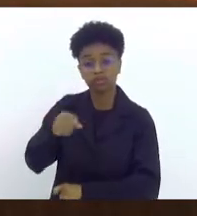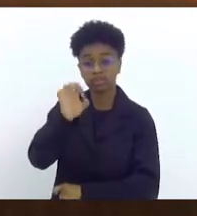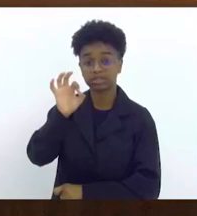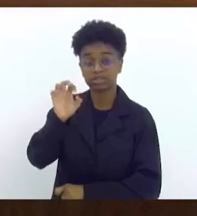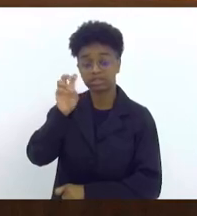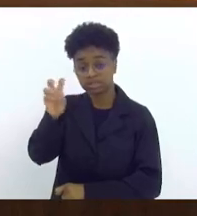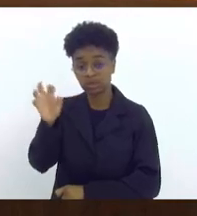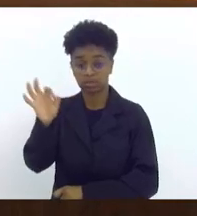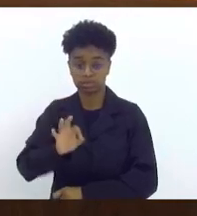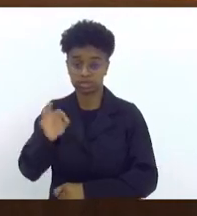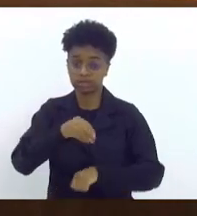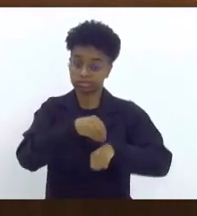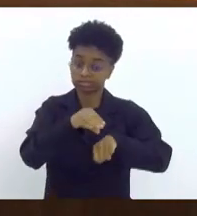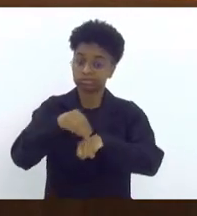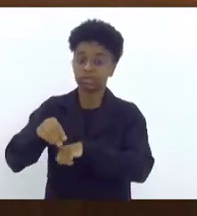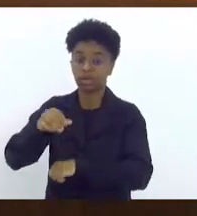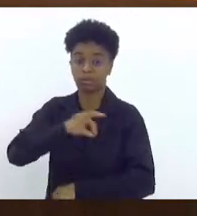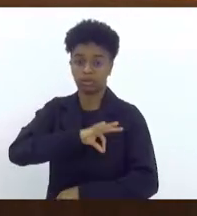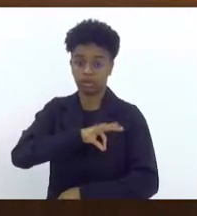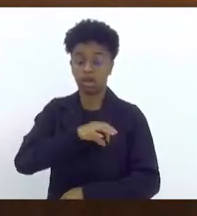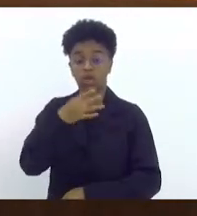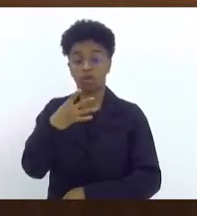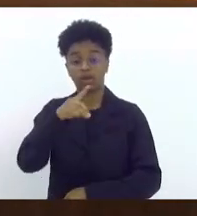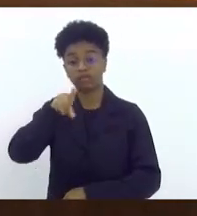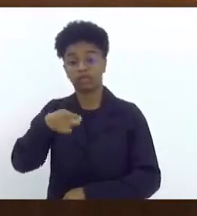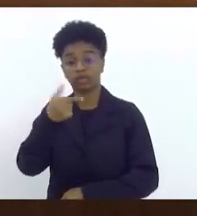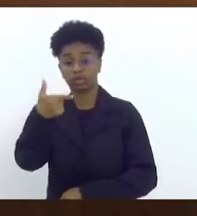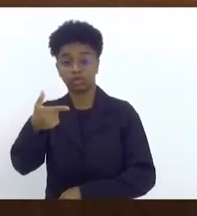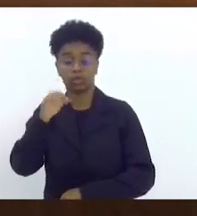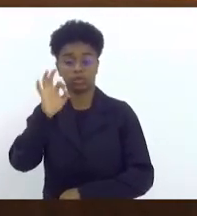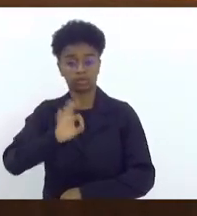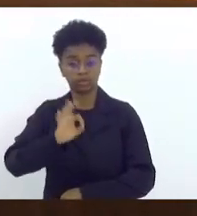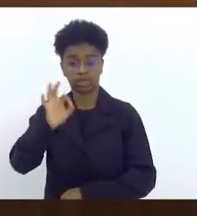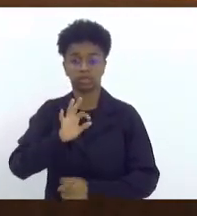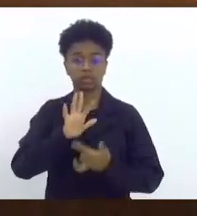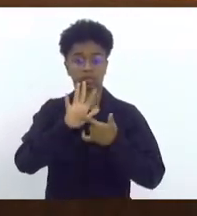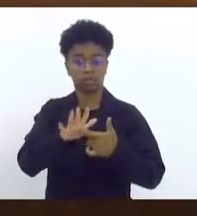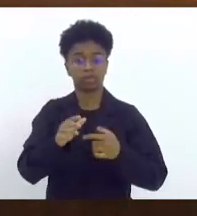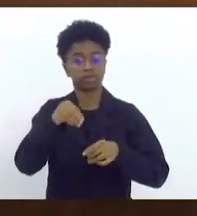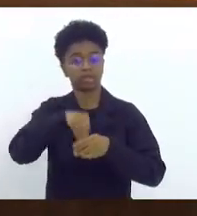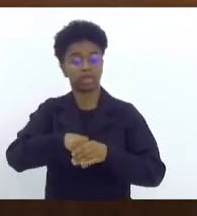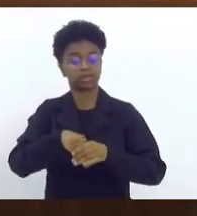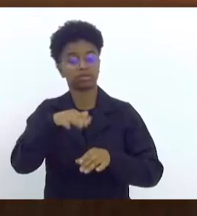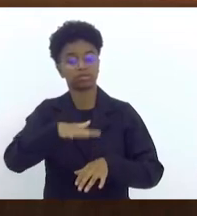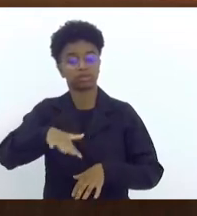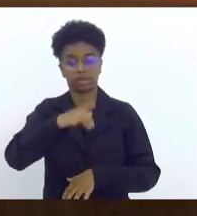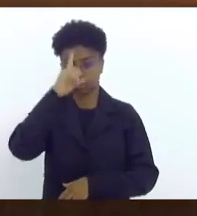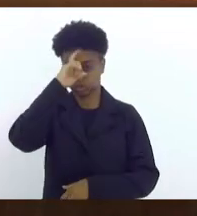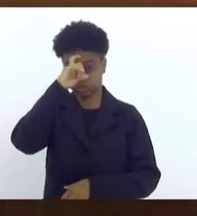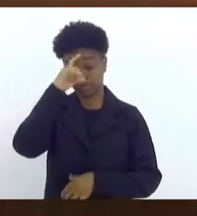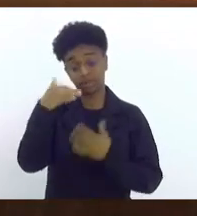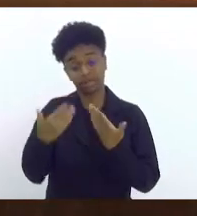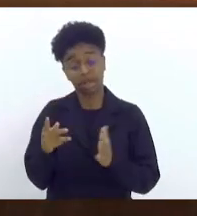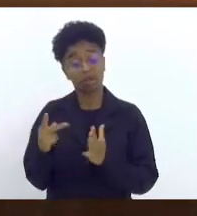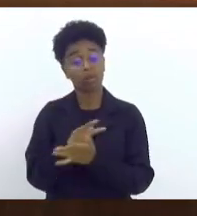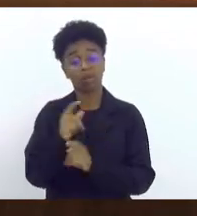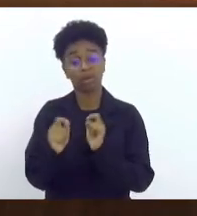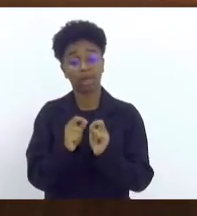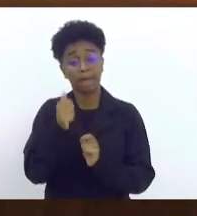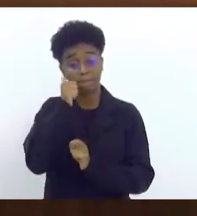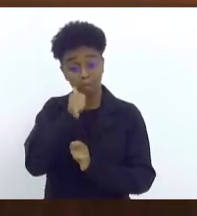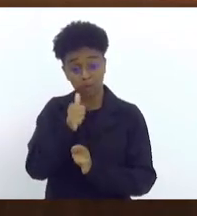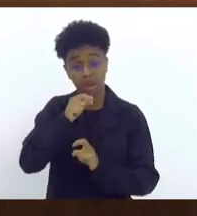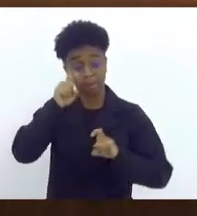polícia e 4,2% ao sistema de saúde. Ou seja, essas mulheres violentadas,